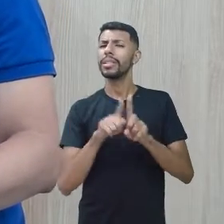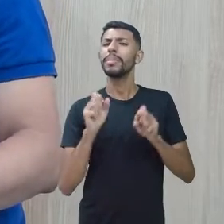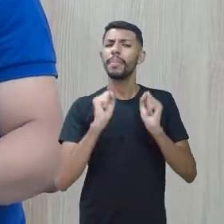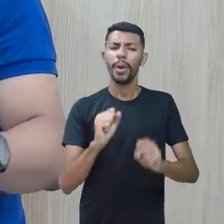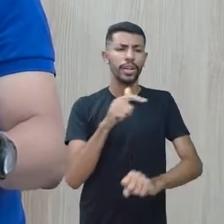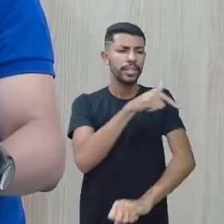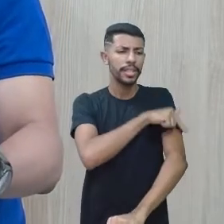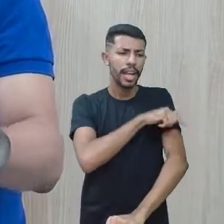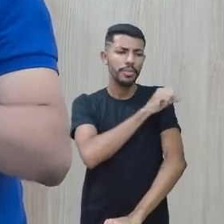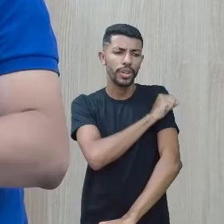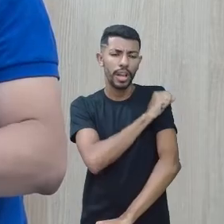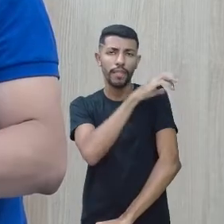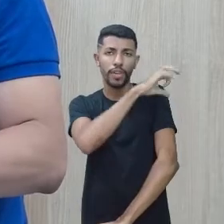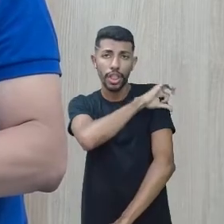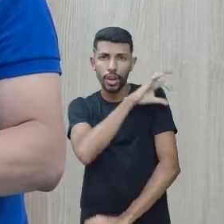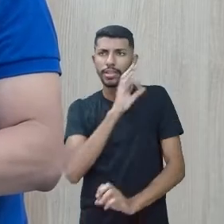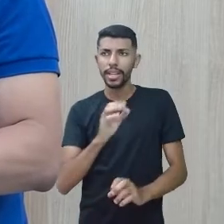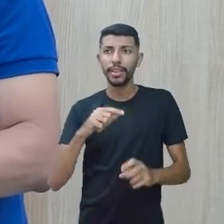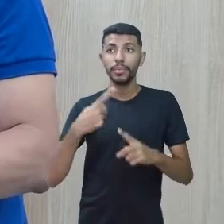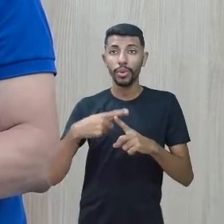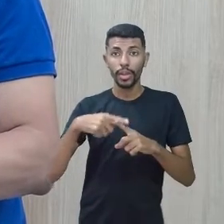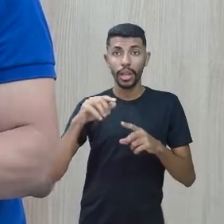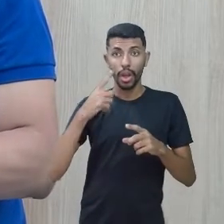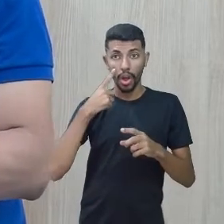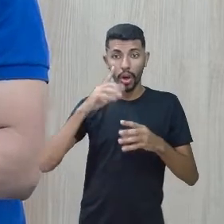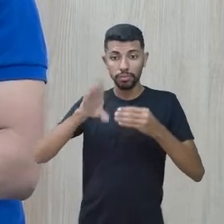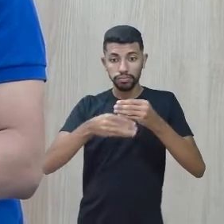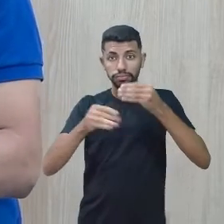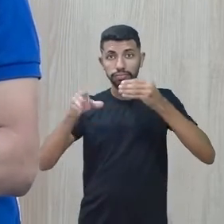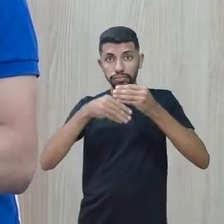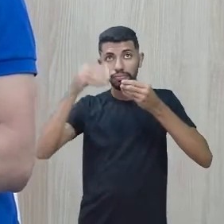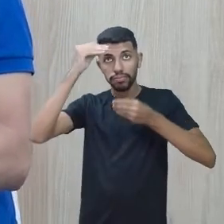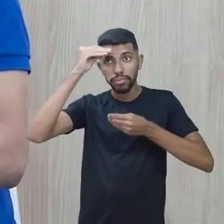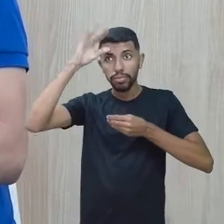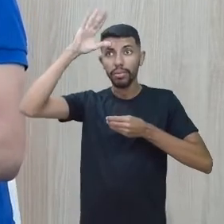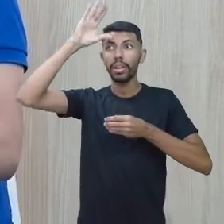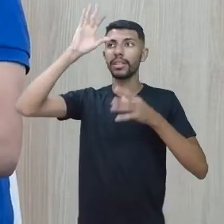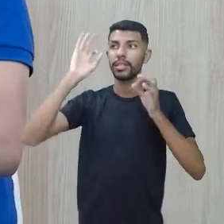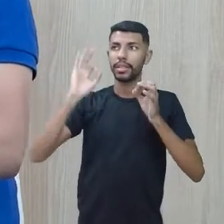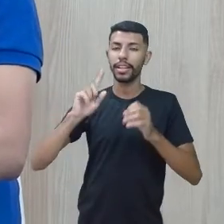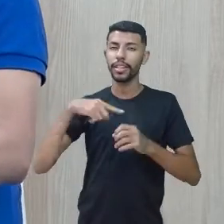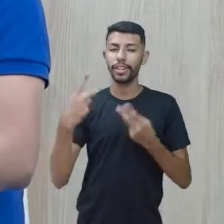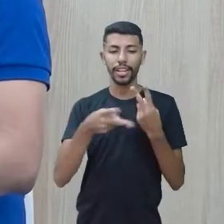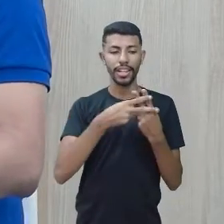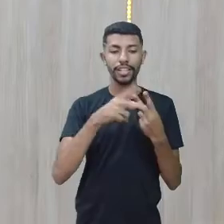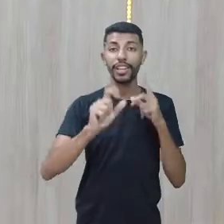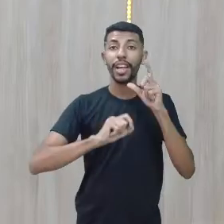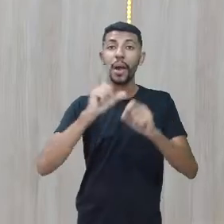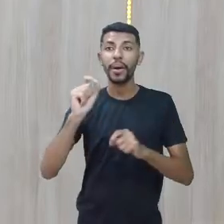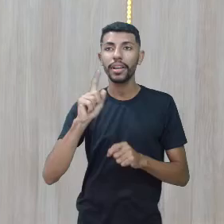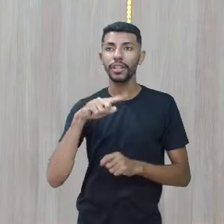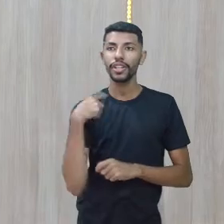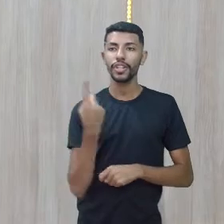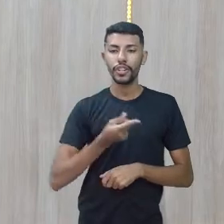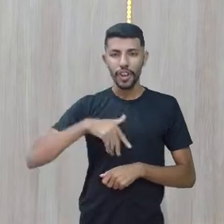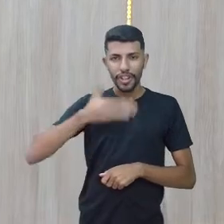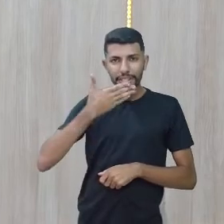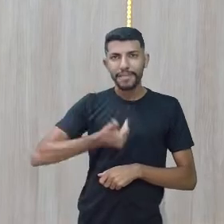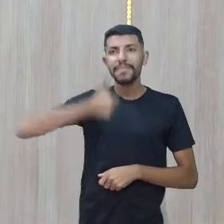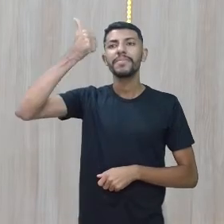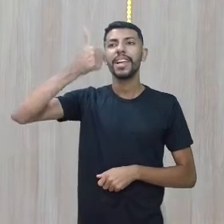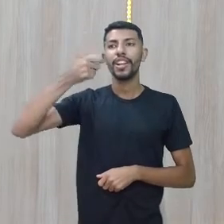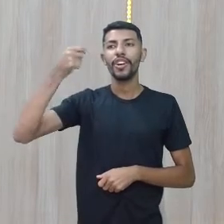Por quê? Porque tudo só vai somar para a gente e nossa hashtag, como sempre, o professor Rony sabe bem. Que é o quê, professor? Nós somos melhores